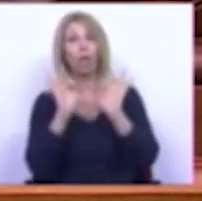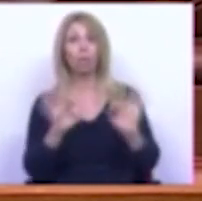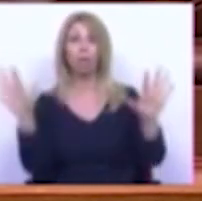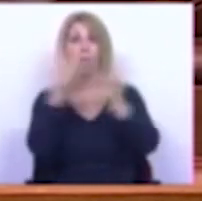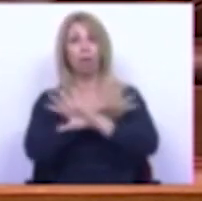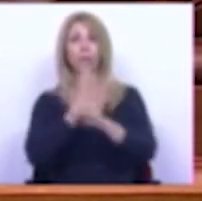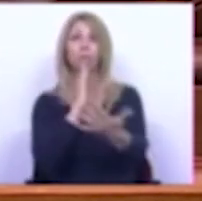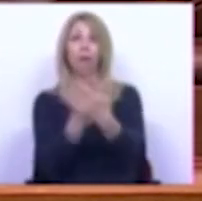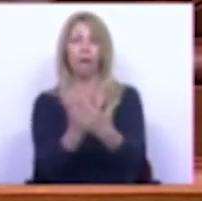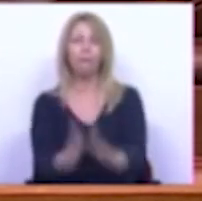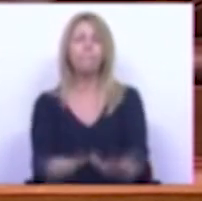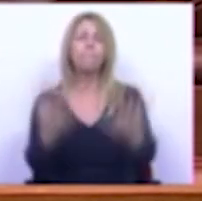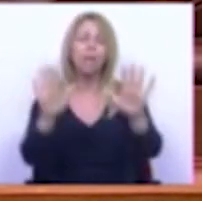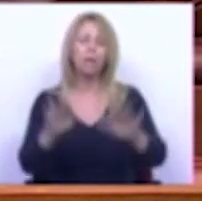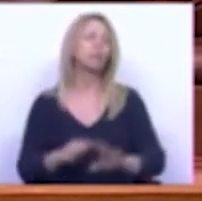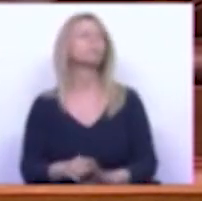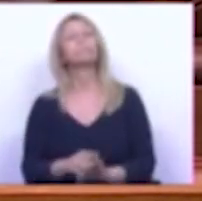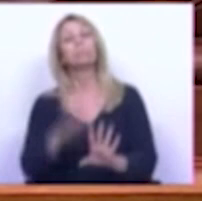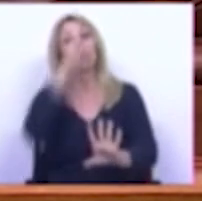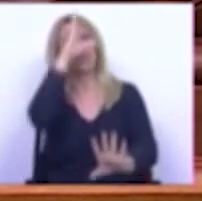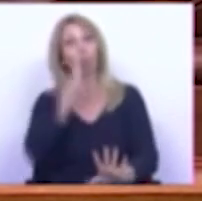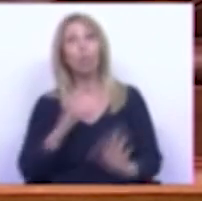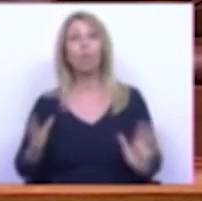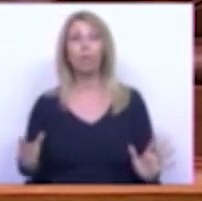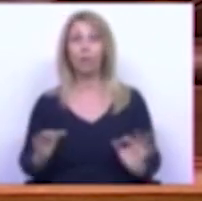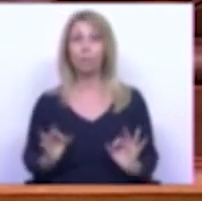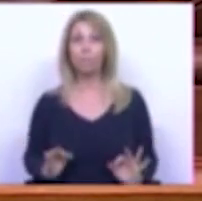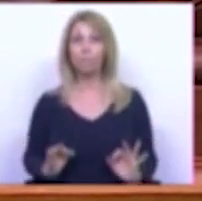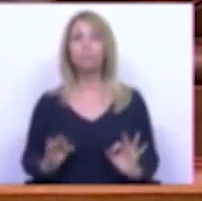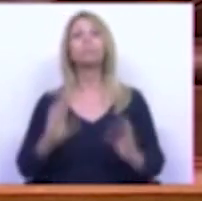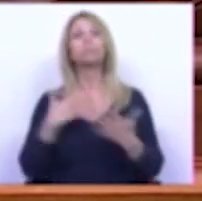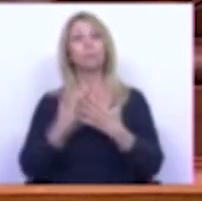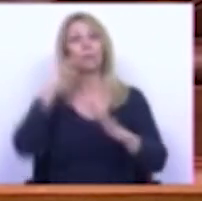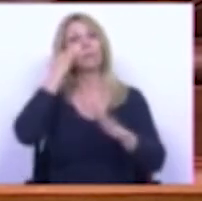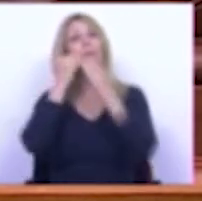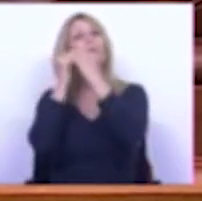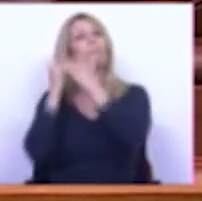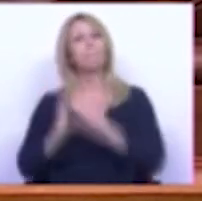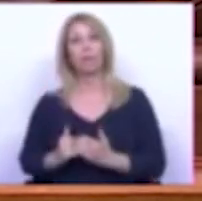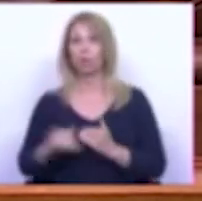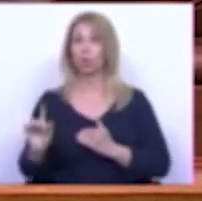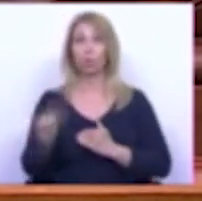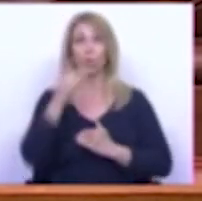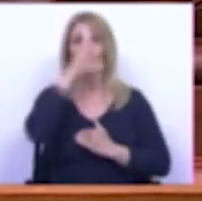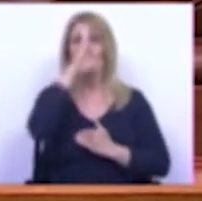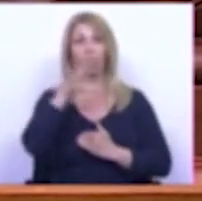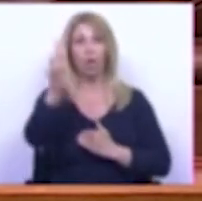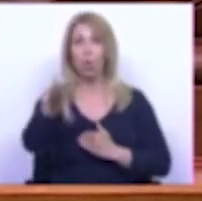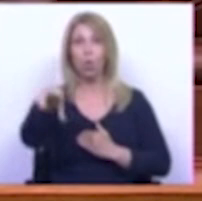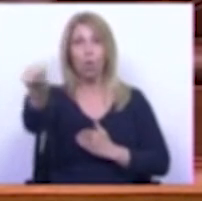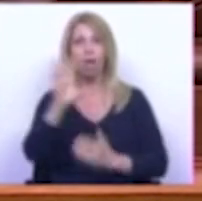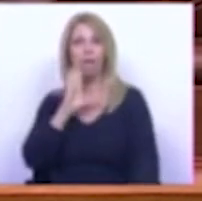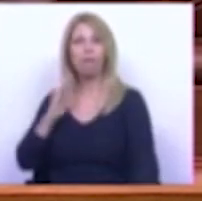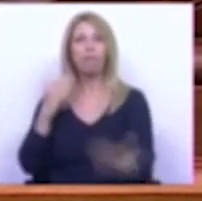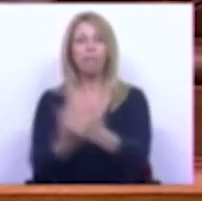peneira mas no que depender do Governo ele será mitigado e não será o Governo nunca a promover